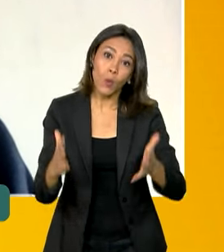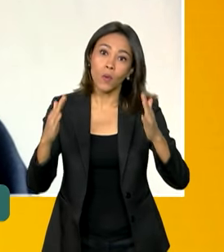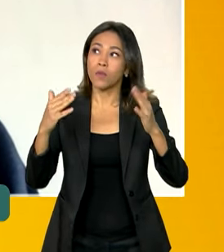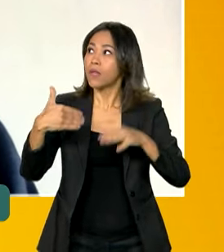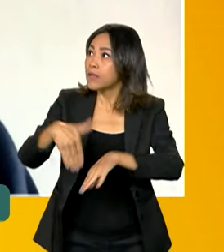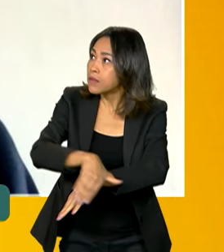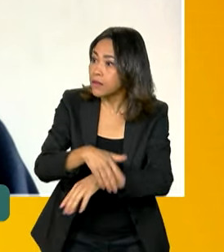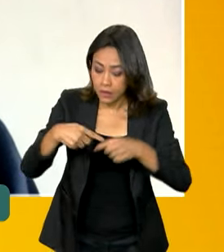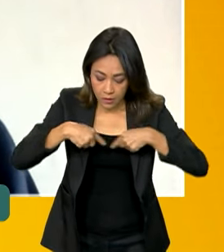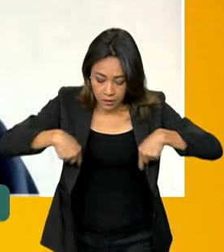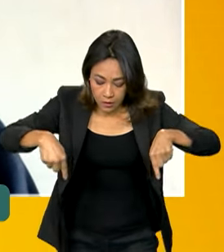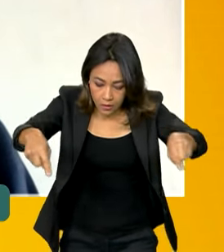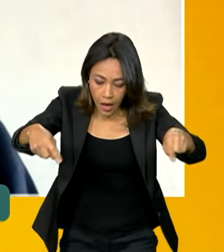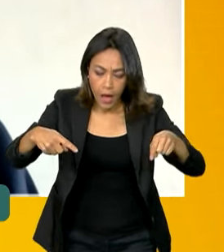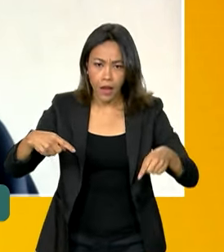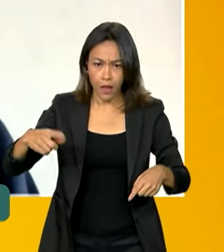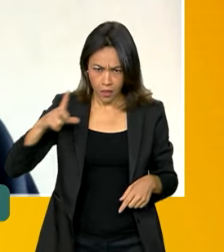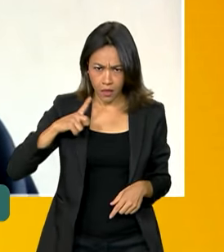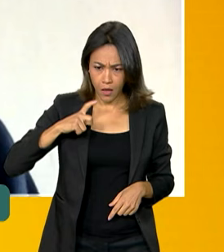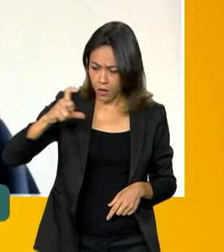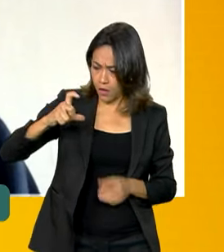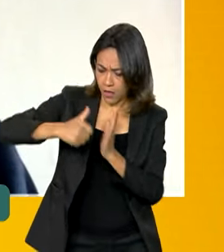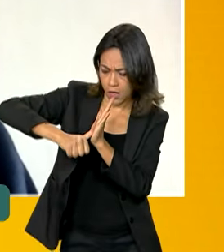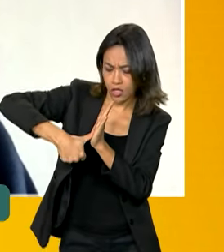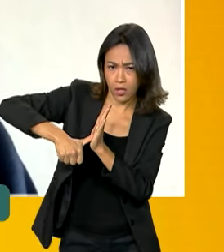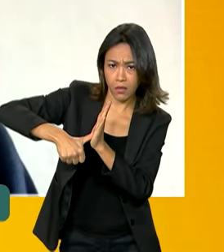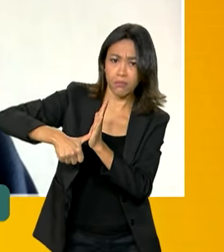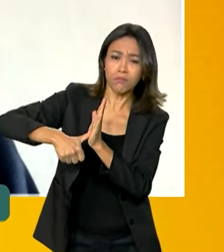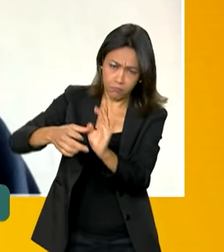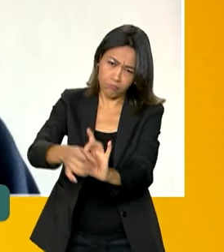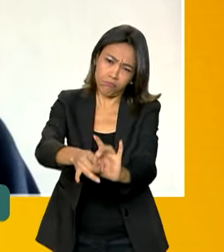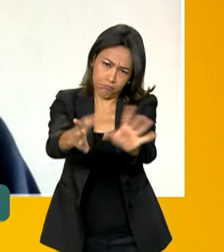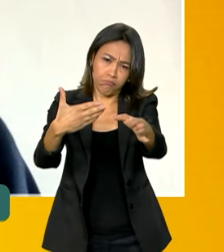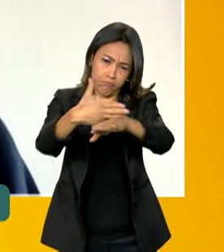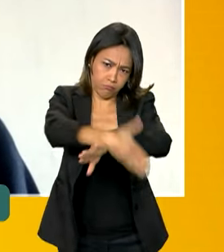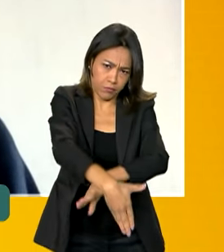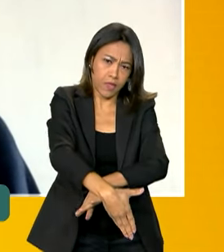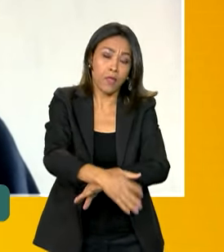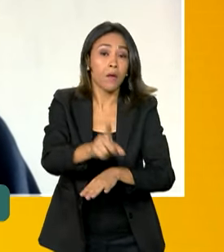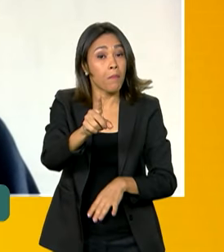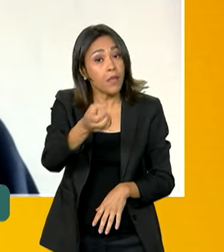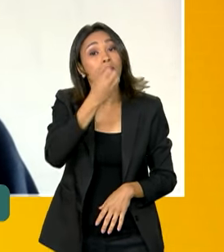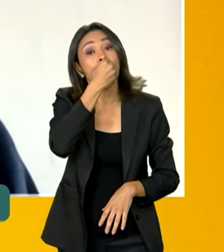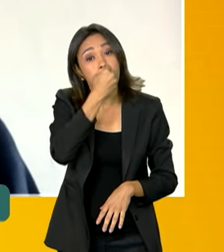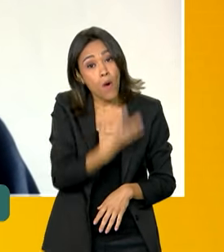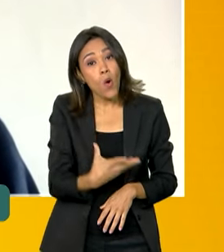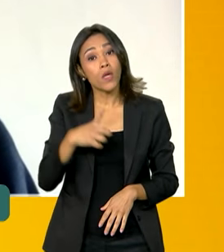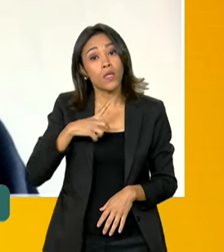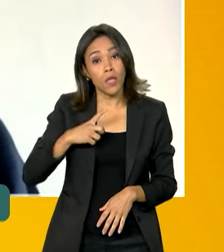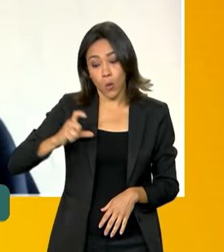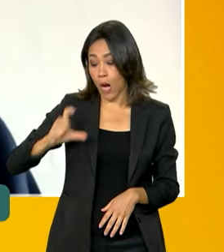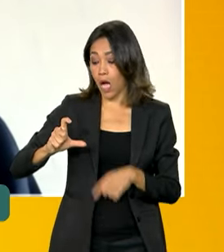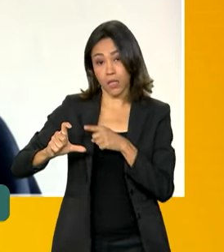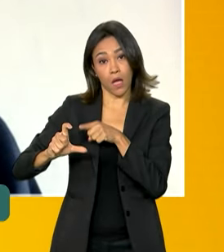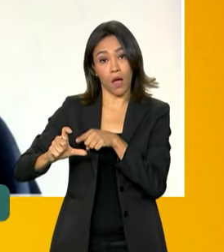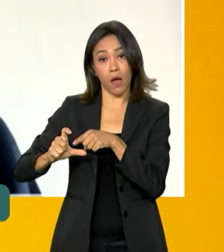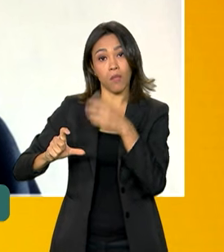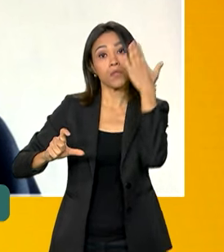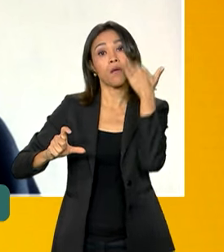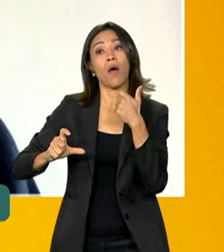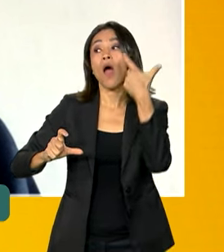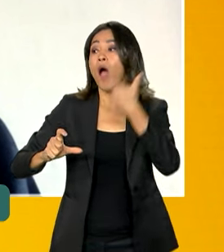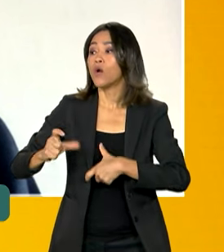sua sala de aplicação, portando documento de identidade, ele consegue fazer a prova. Mas o ideal é que ele tenha isso em mãos, que ele